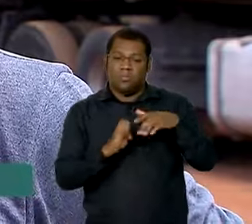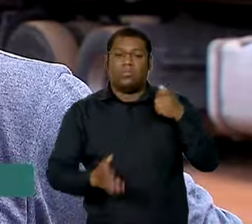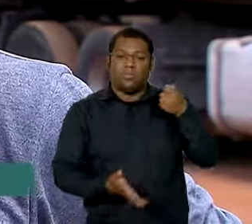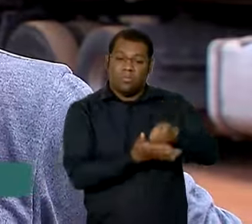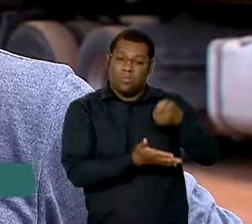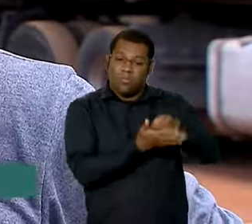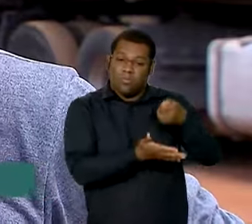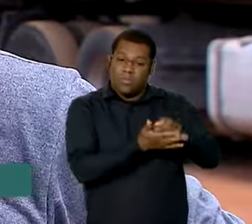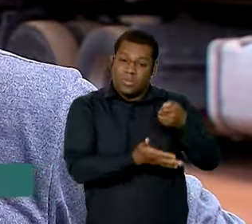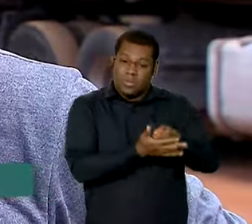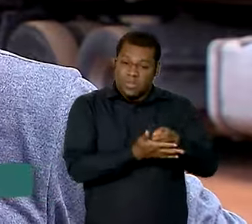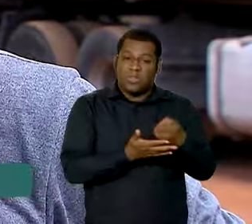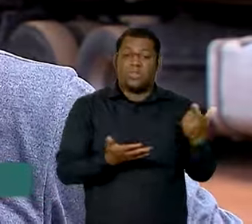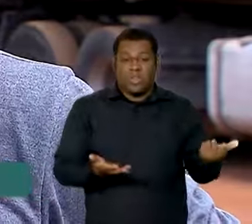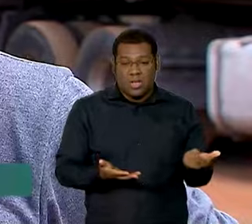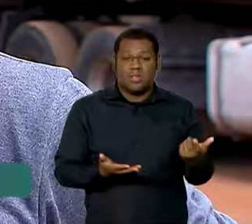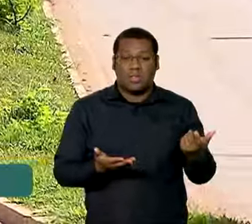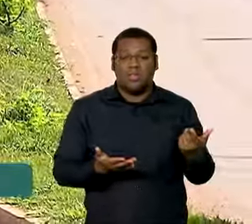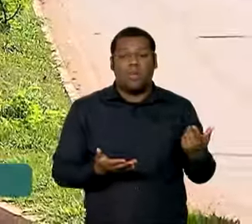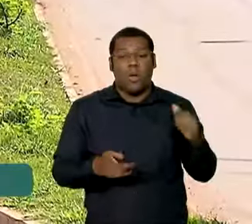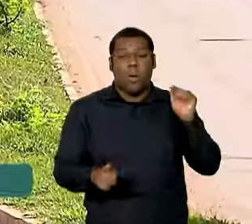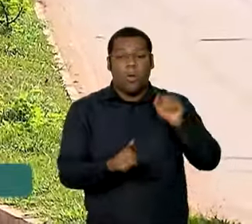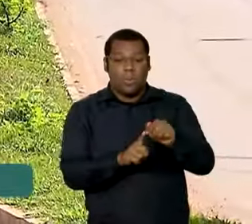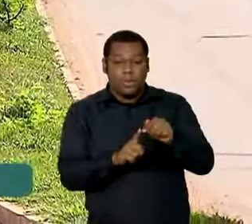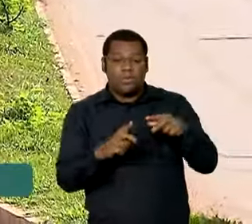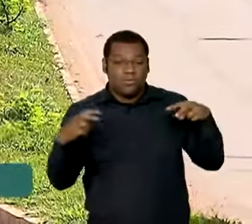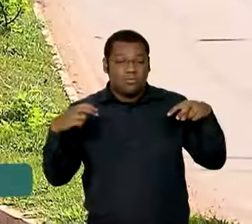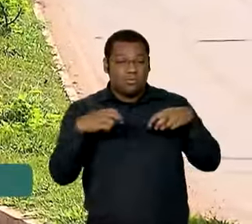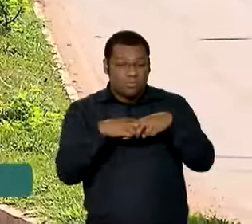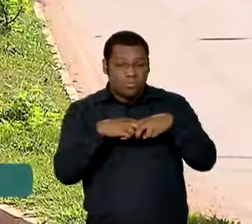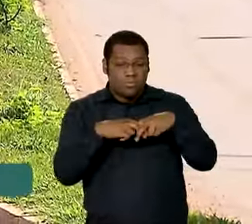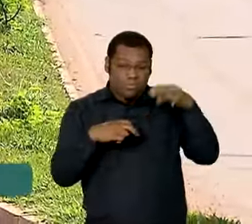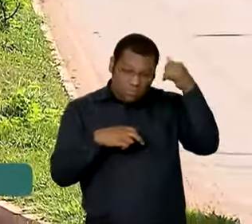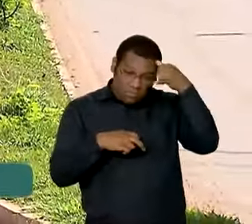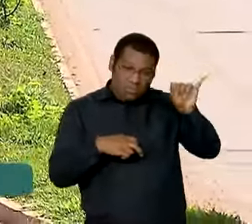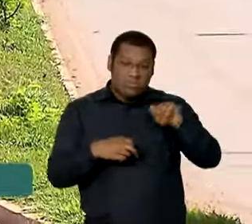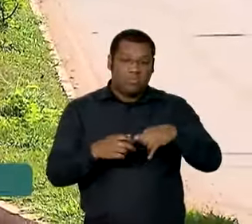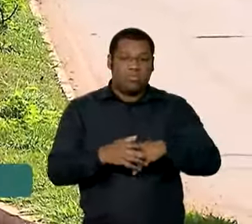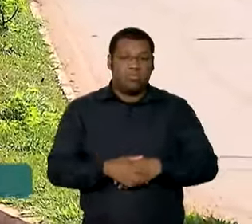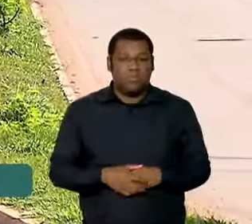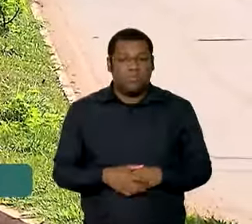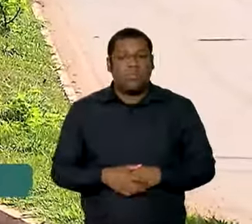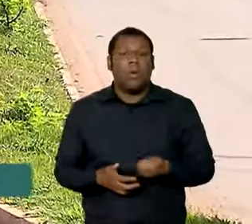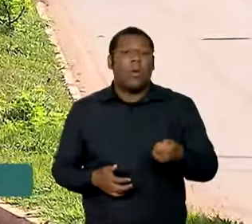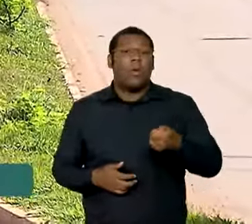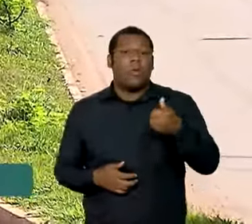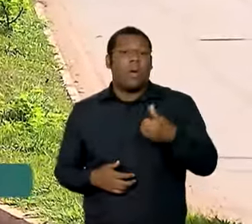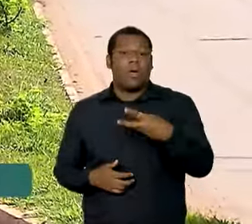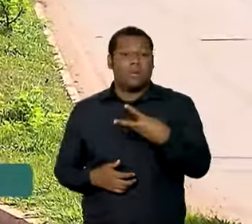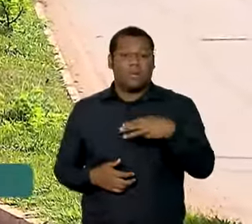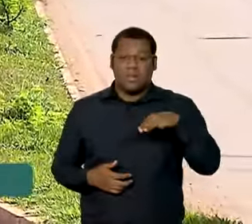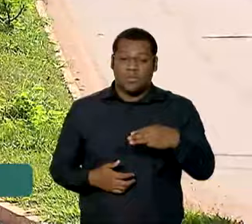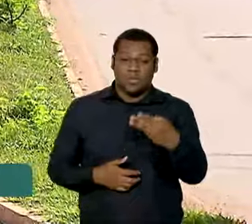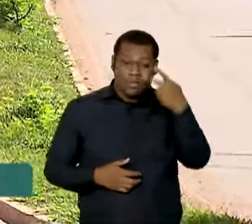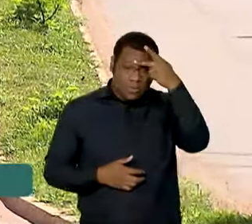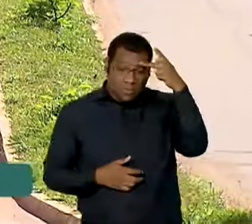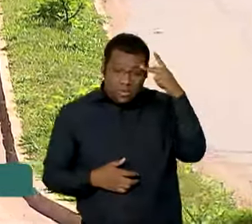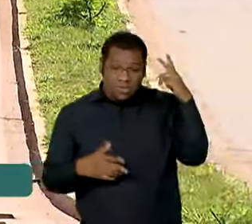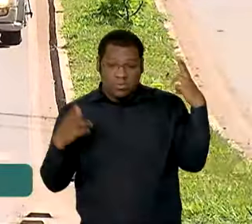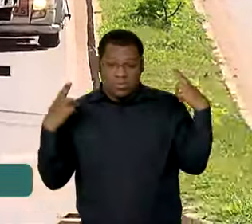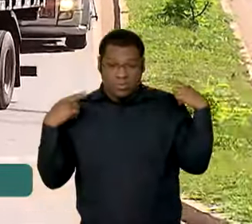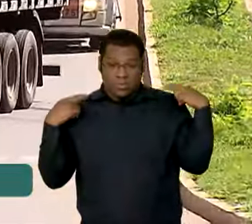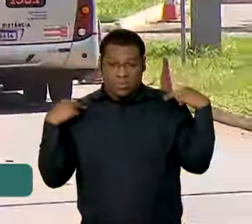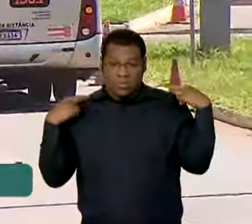reduz muito o acidente nas estradas. Mas diferente de Tiago, quase 3,5 milhões de condutores em